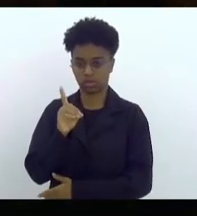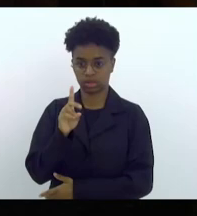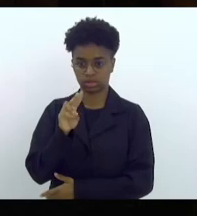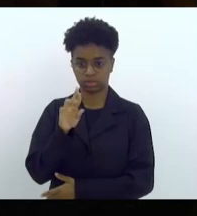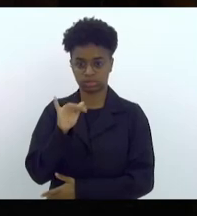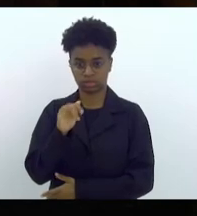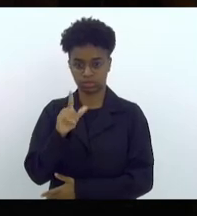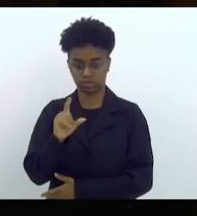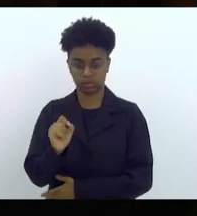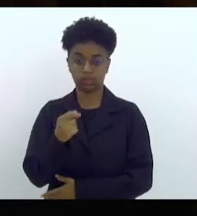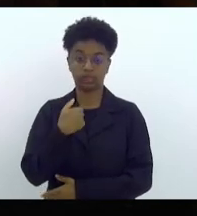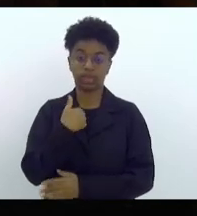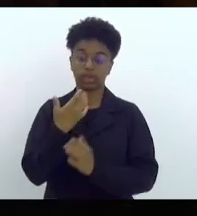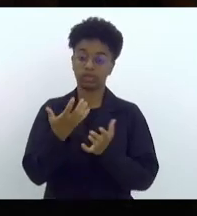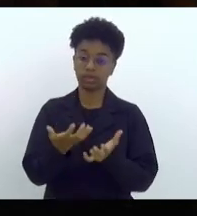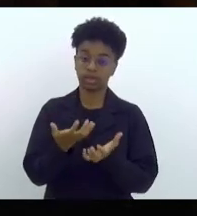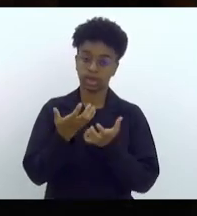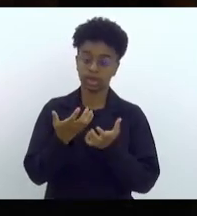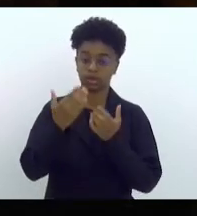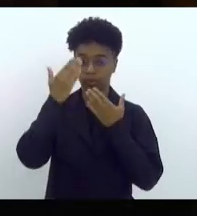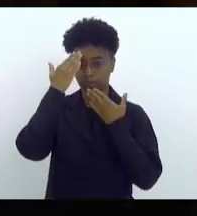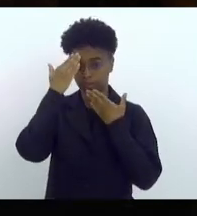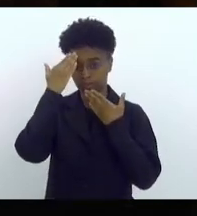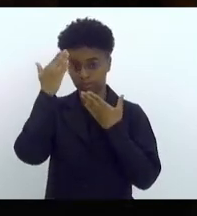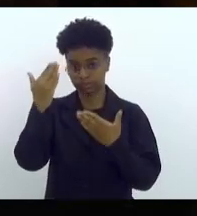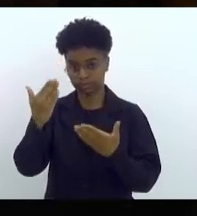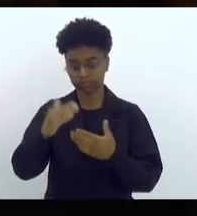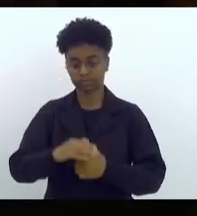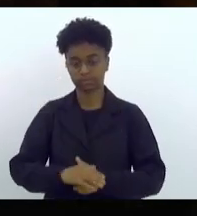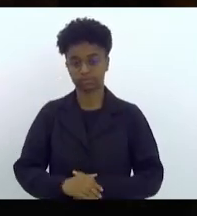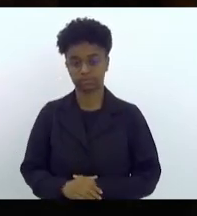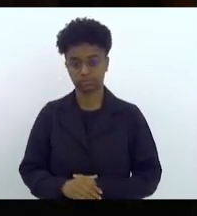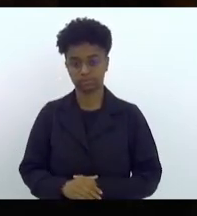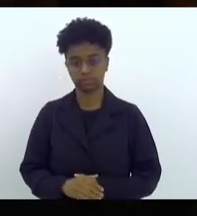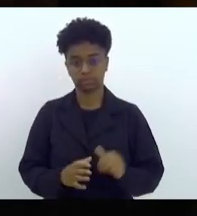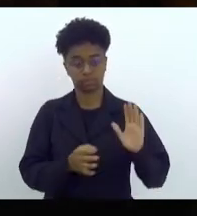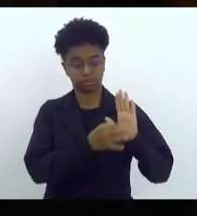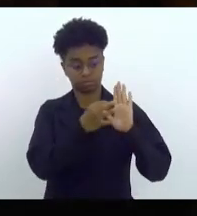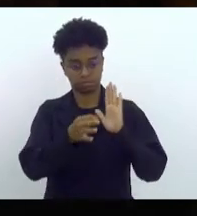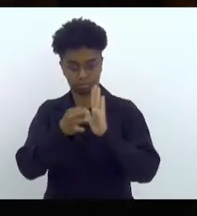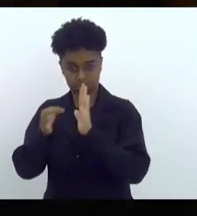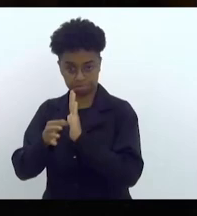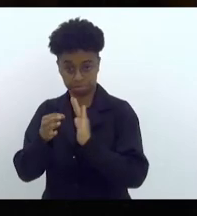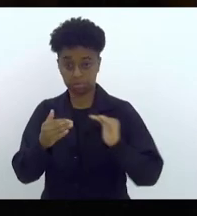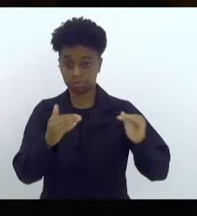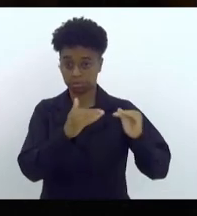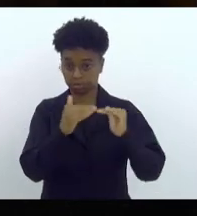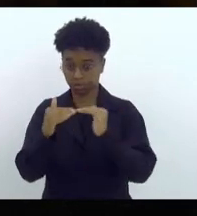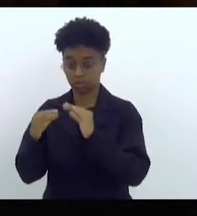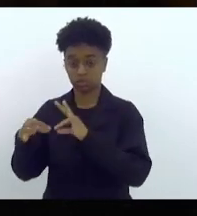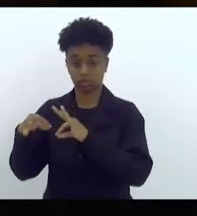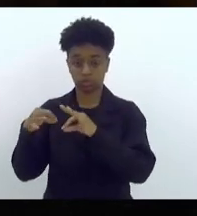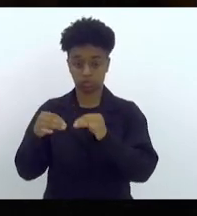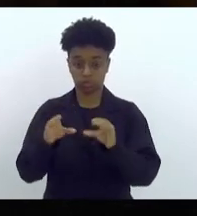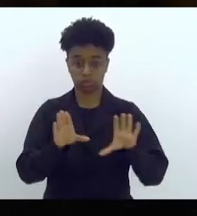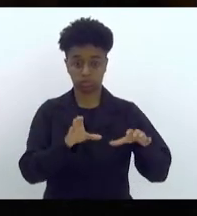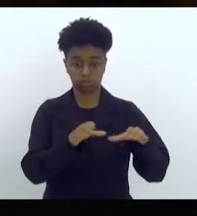Bom, queria agradecer os pareceres favoráveis de todas as comissões